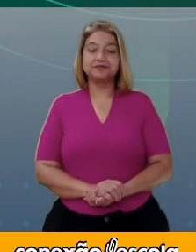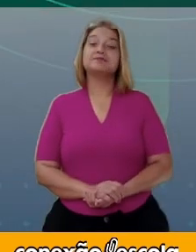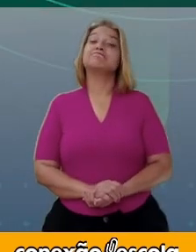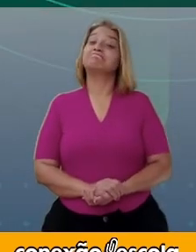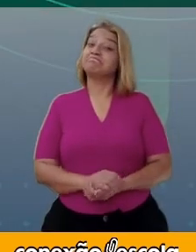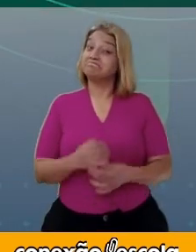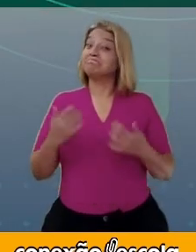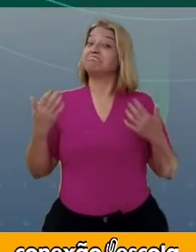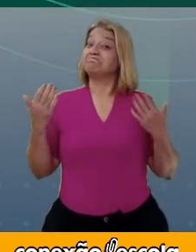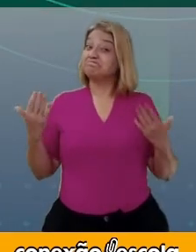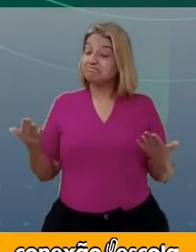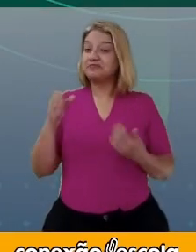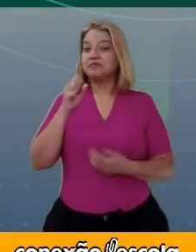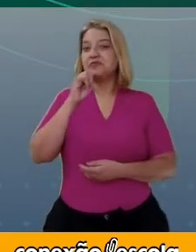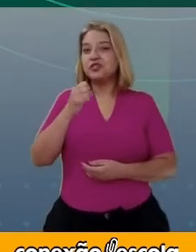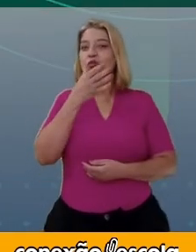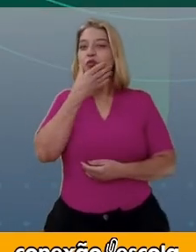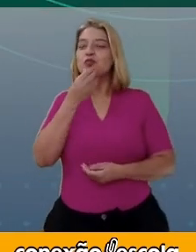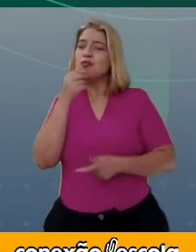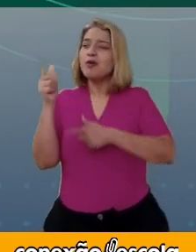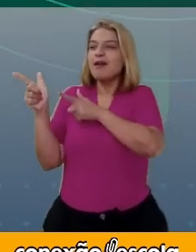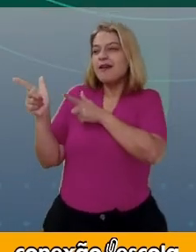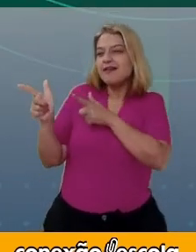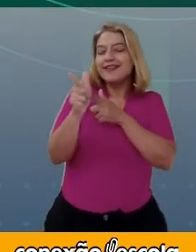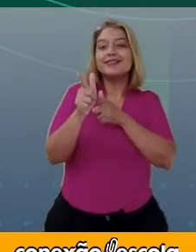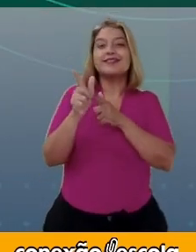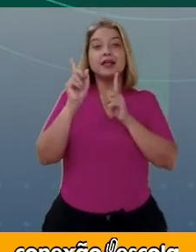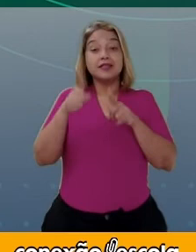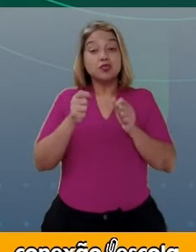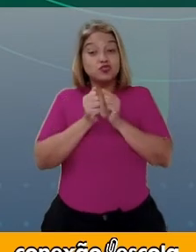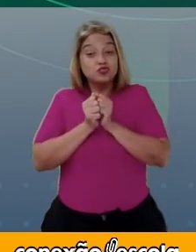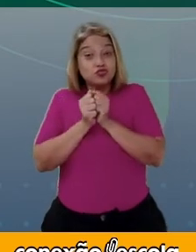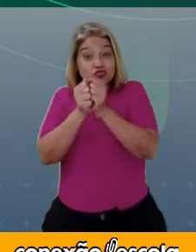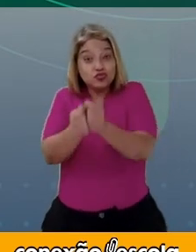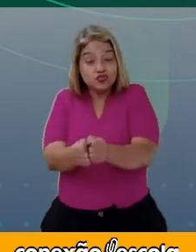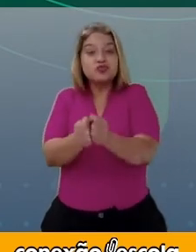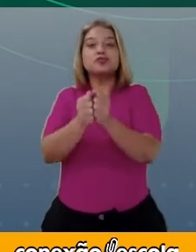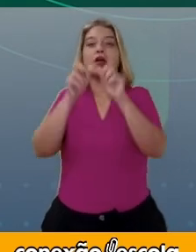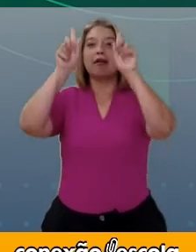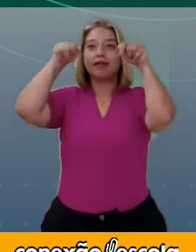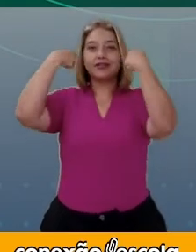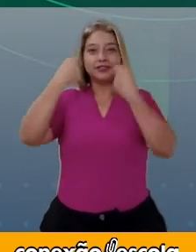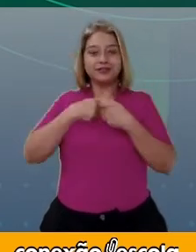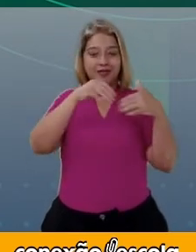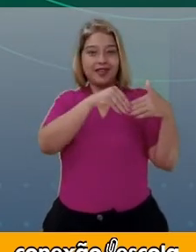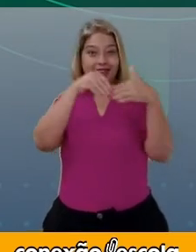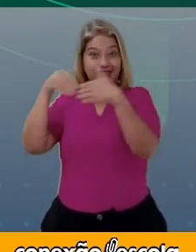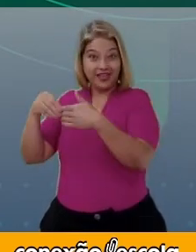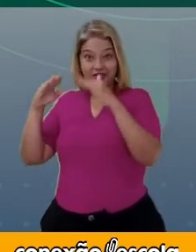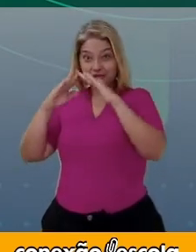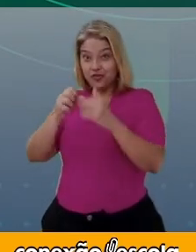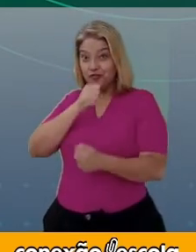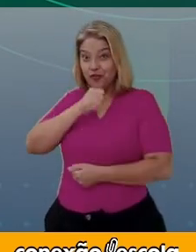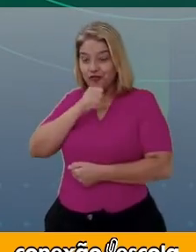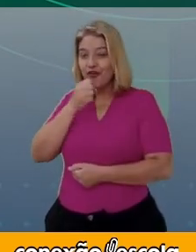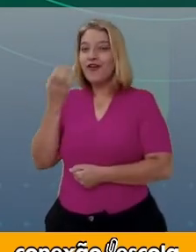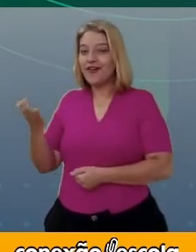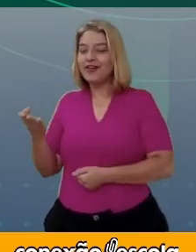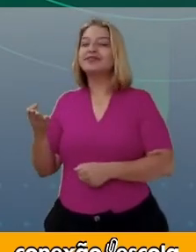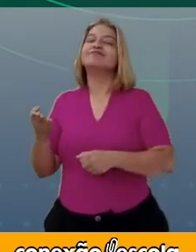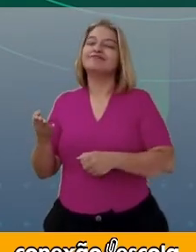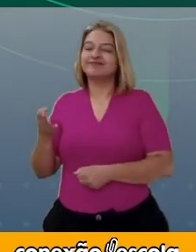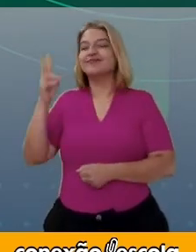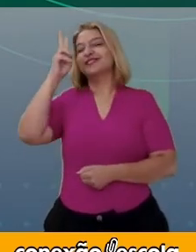Ah, se o caçador acompanhasse a Chapeuzinho, a história seria